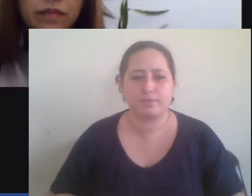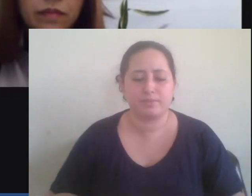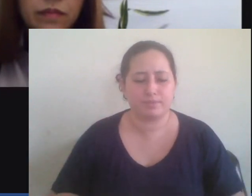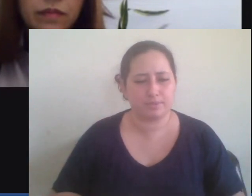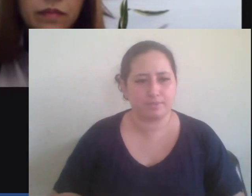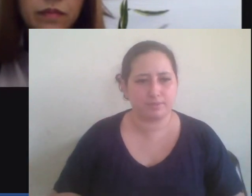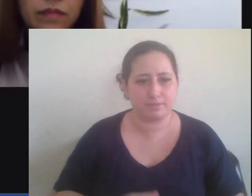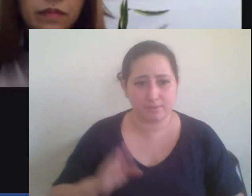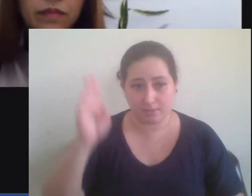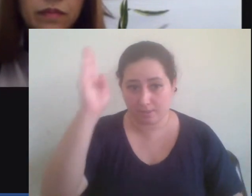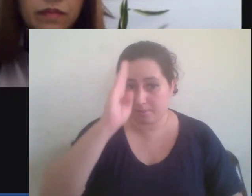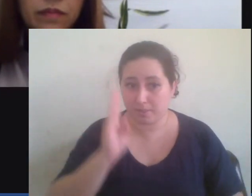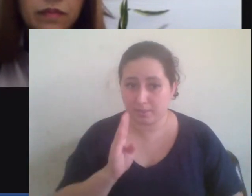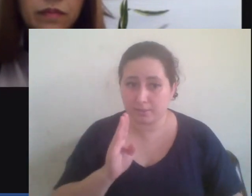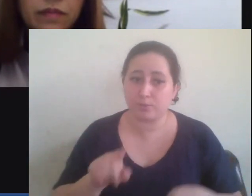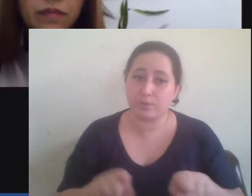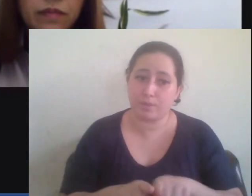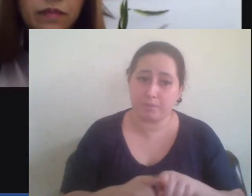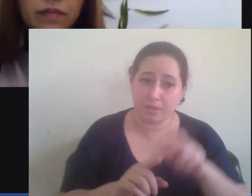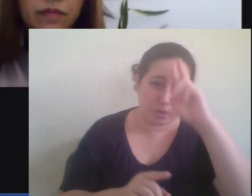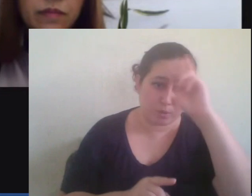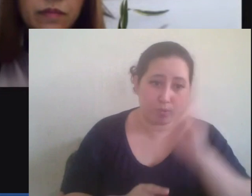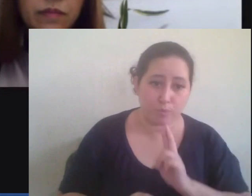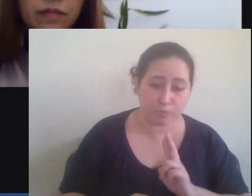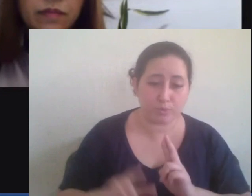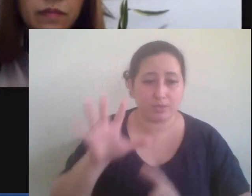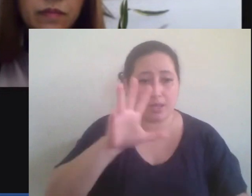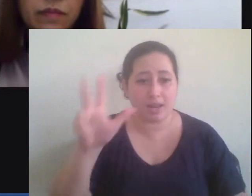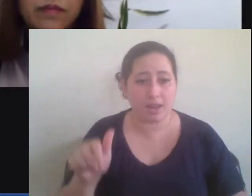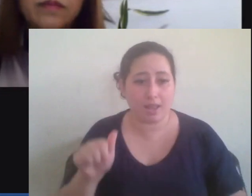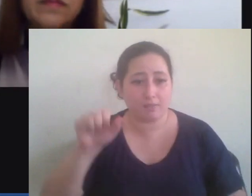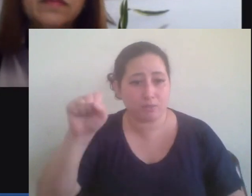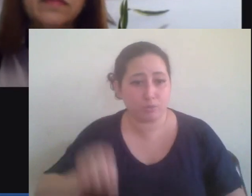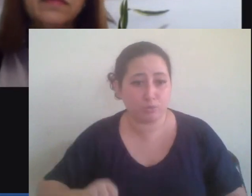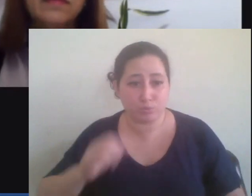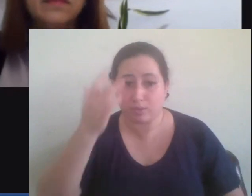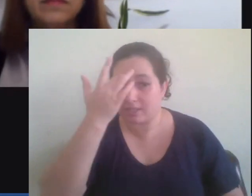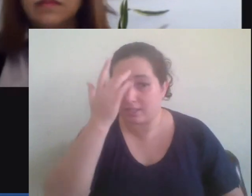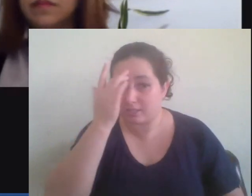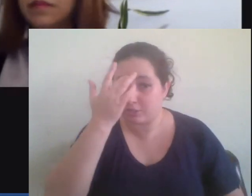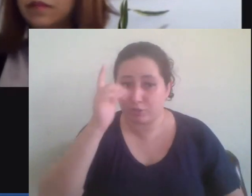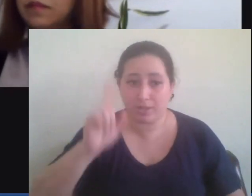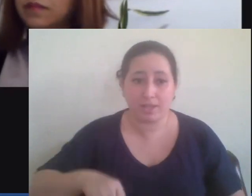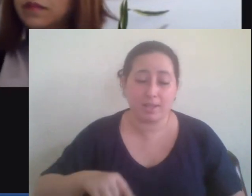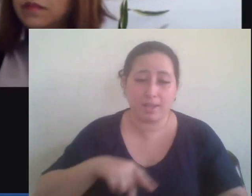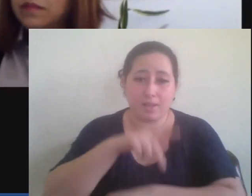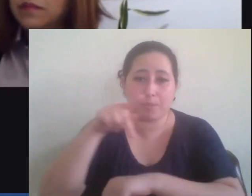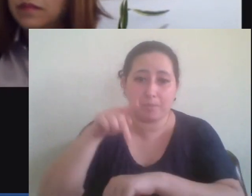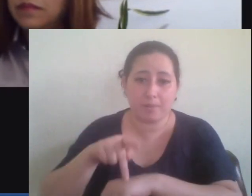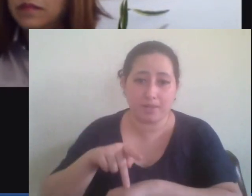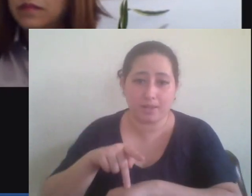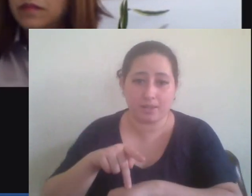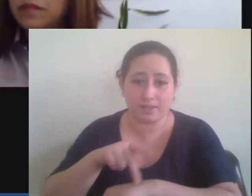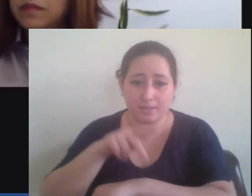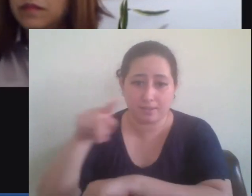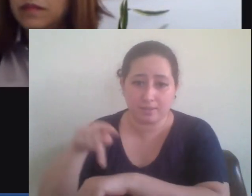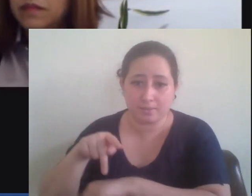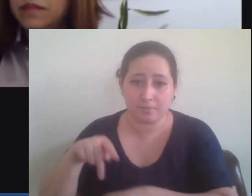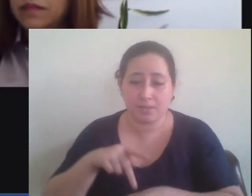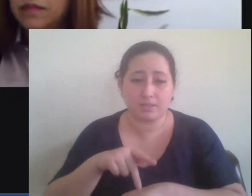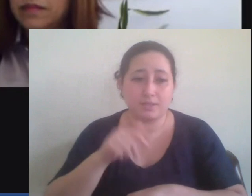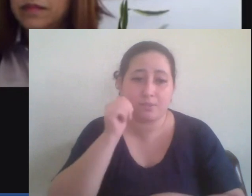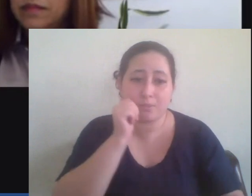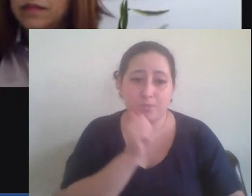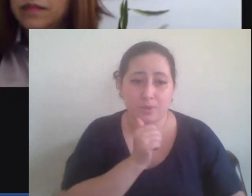junto com a Rússia com a África do Sul com a Índia são os países aonde as mulheres